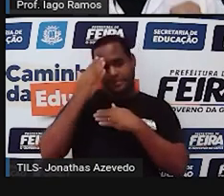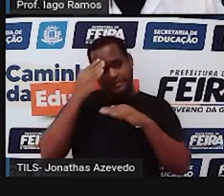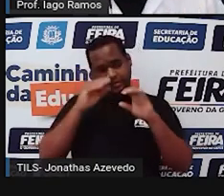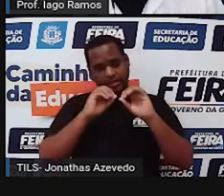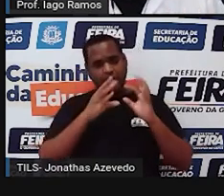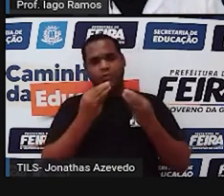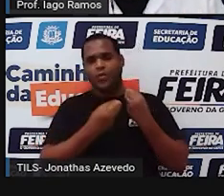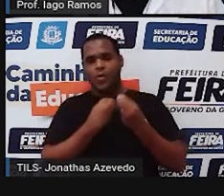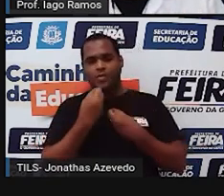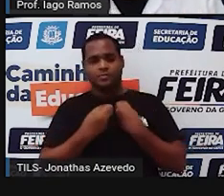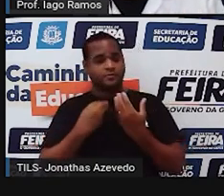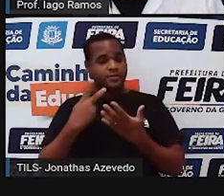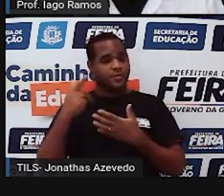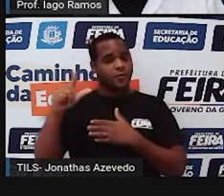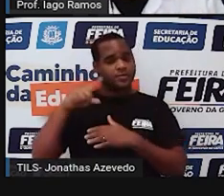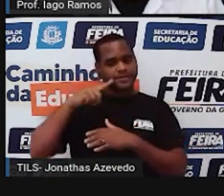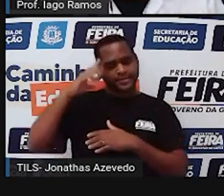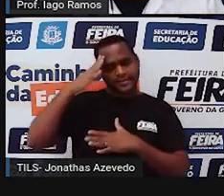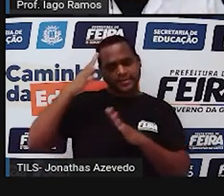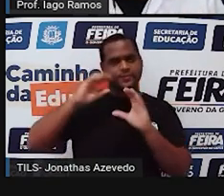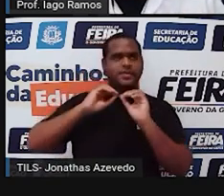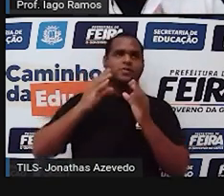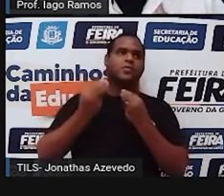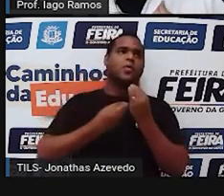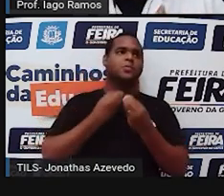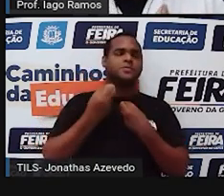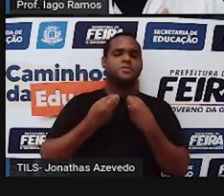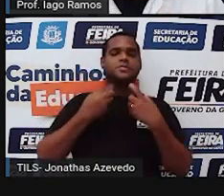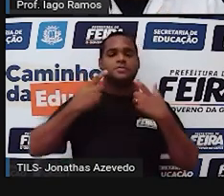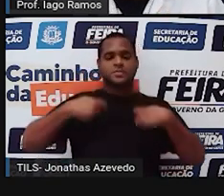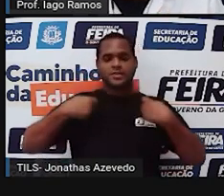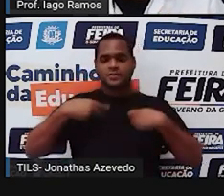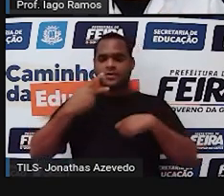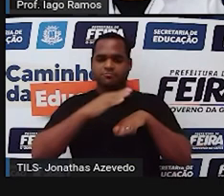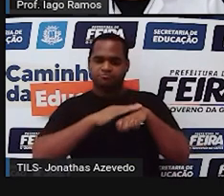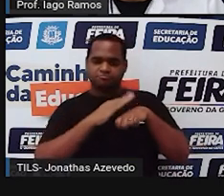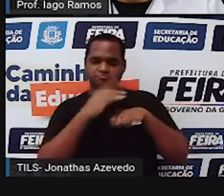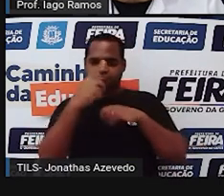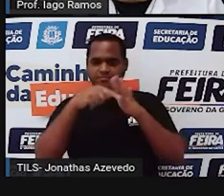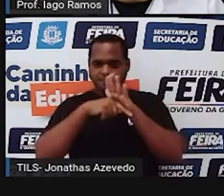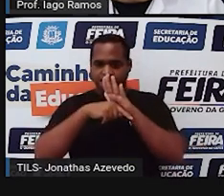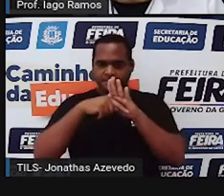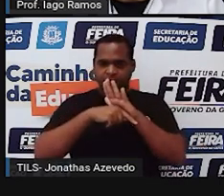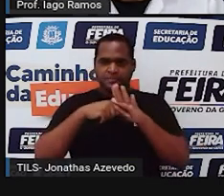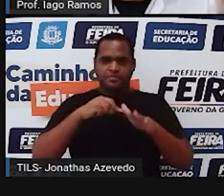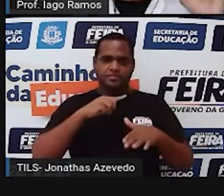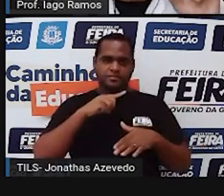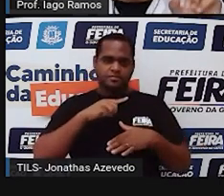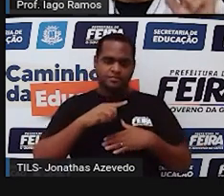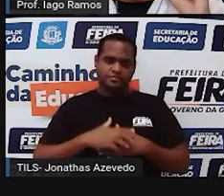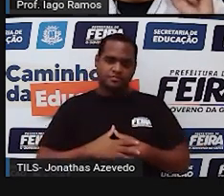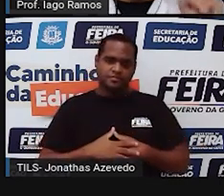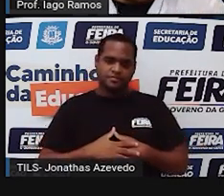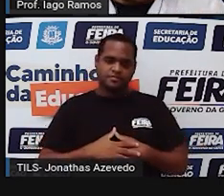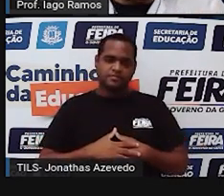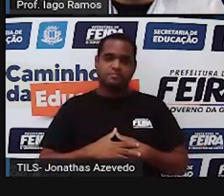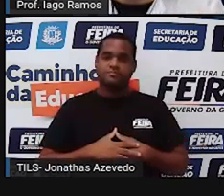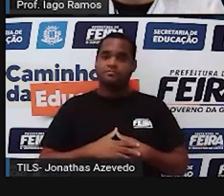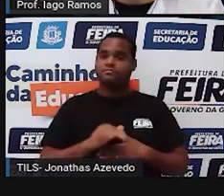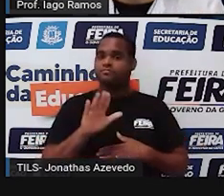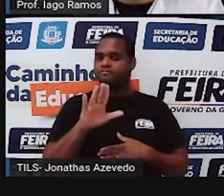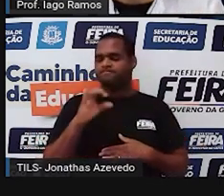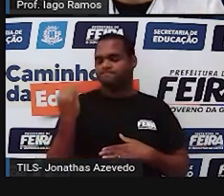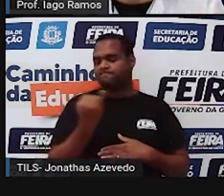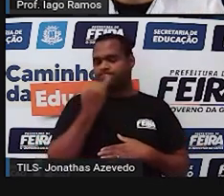onde é que você entendeu menos pra você se avaliar tá bom mas tem uma coisa